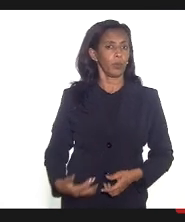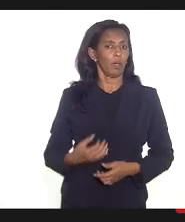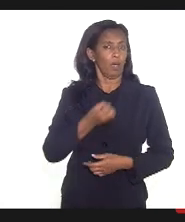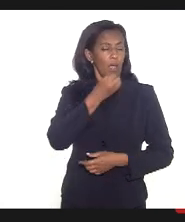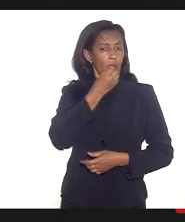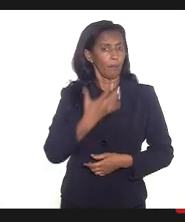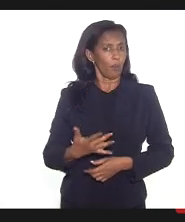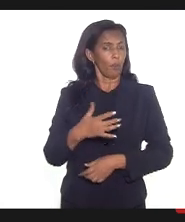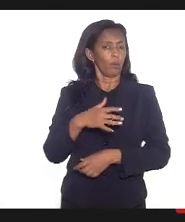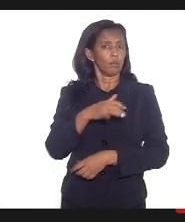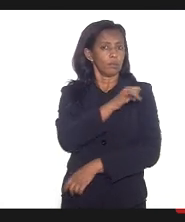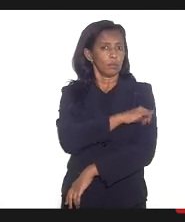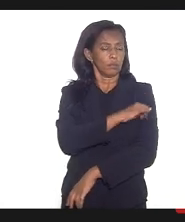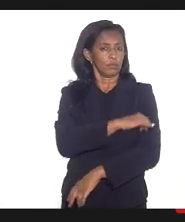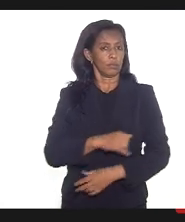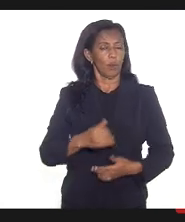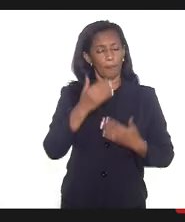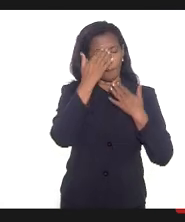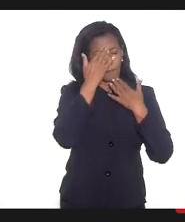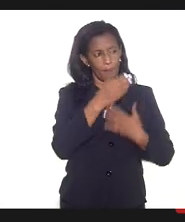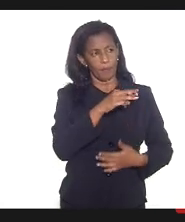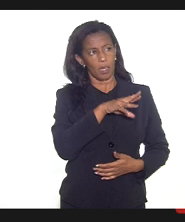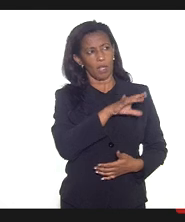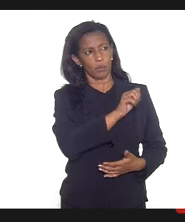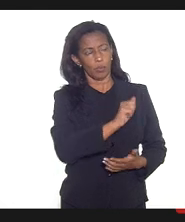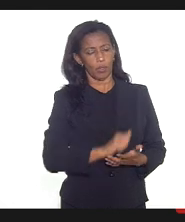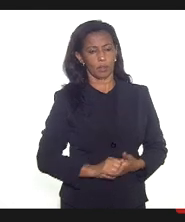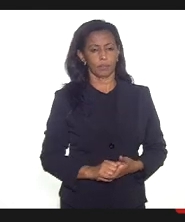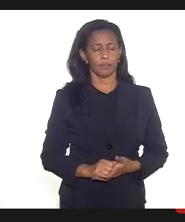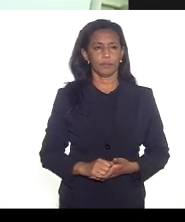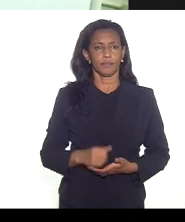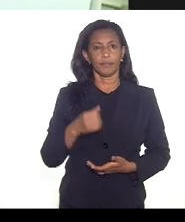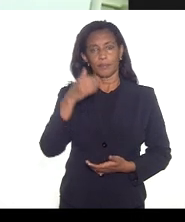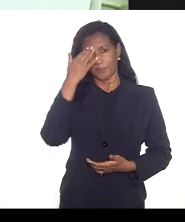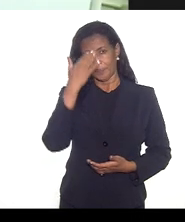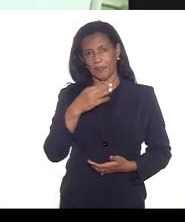aqui no Rio de Janeiro obrigado Mônica obrigado Marta